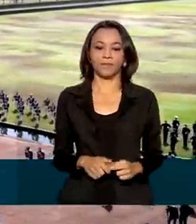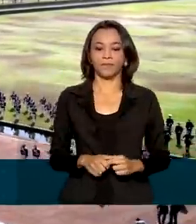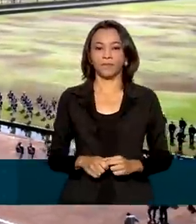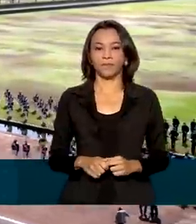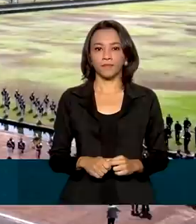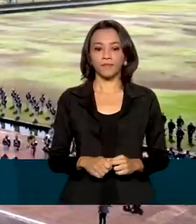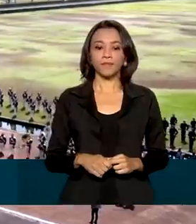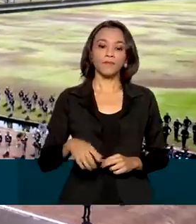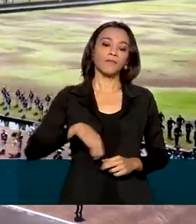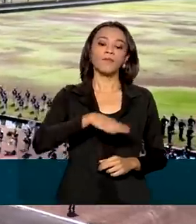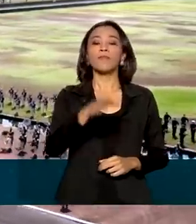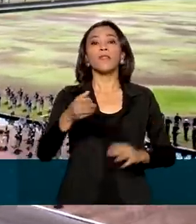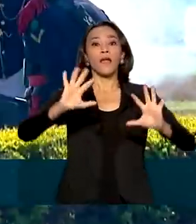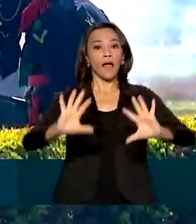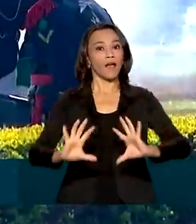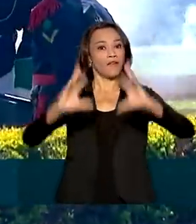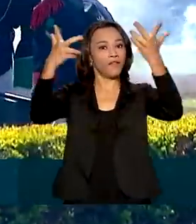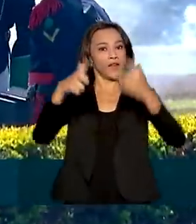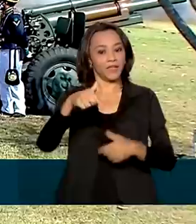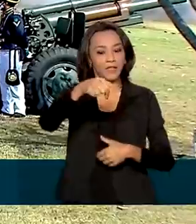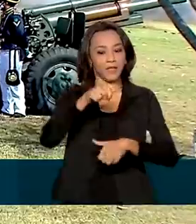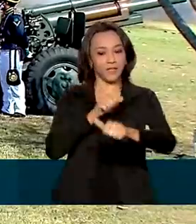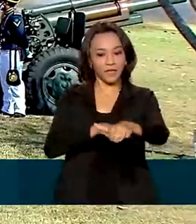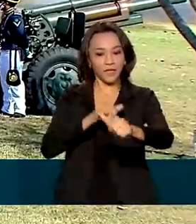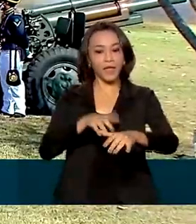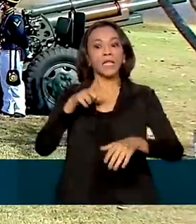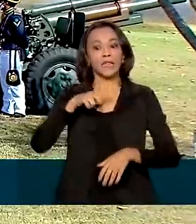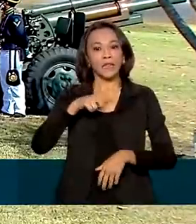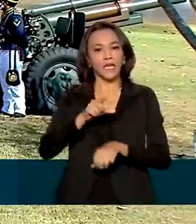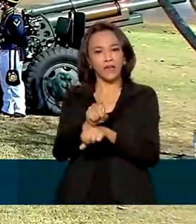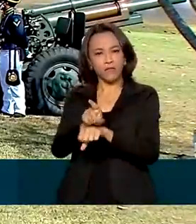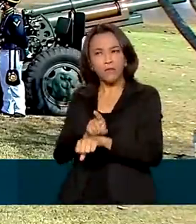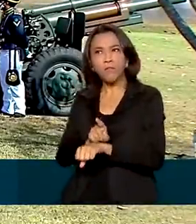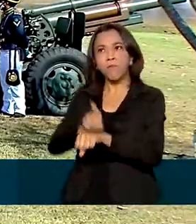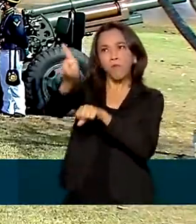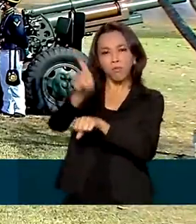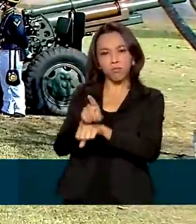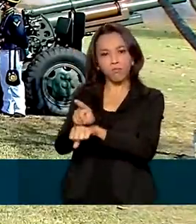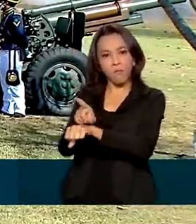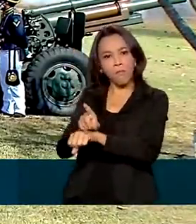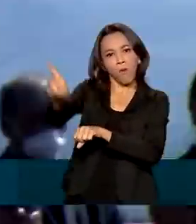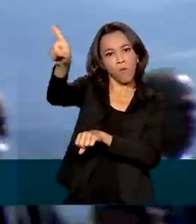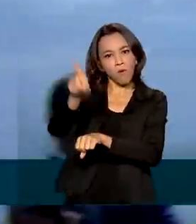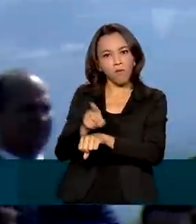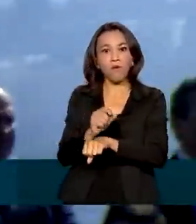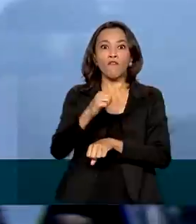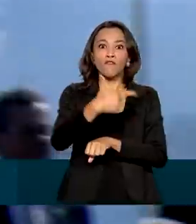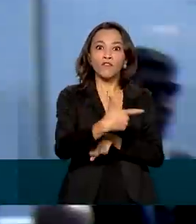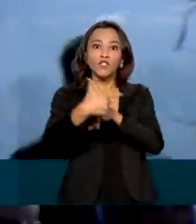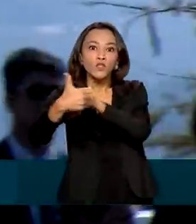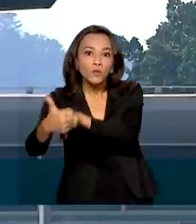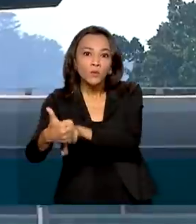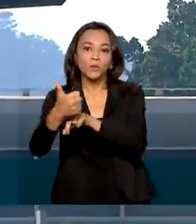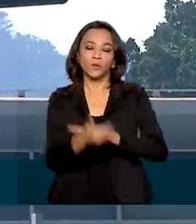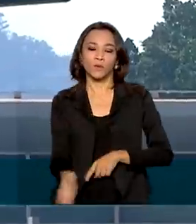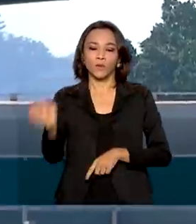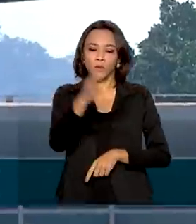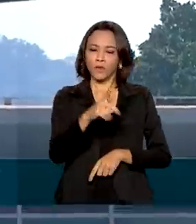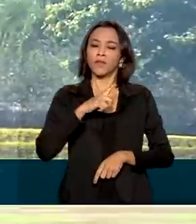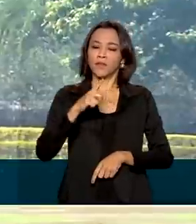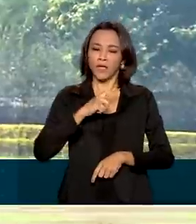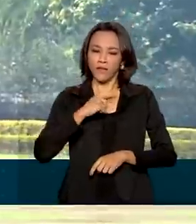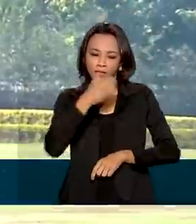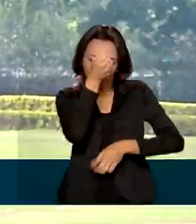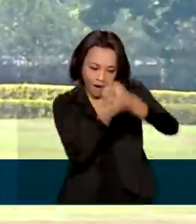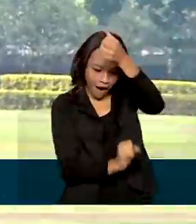A festa do 7 de setembro contou com uma salva de gala com 21 tiros de canhão. A cerimônia contou com uma demonstração de